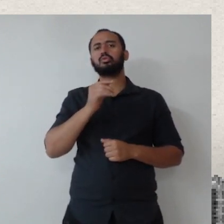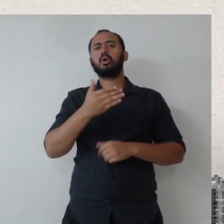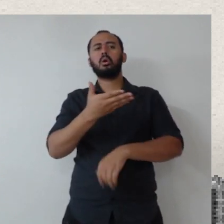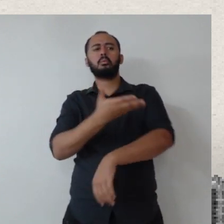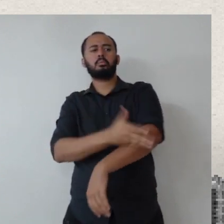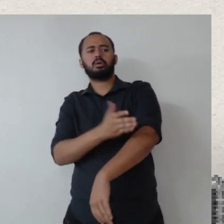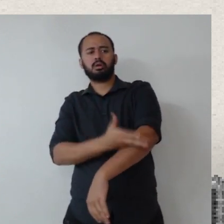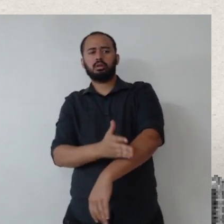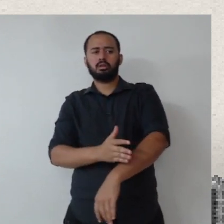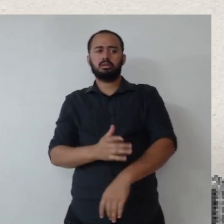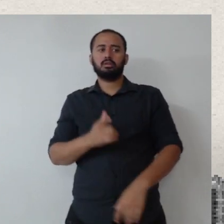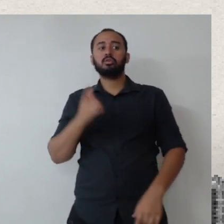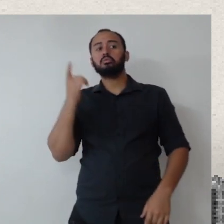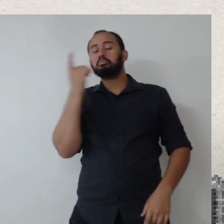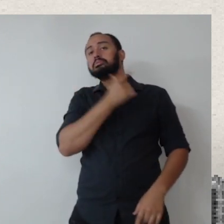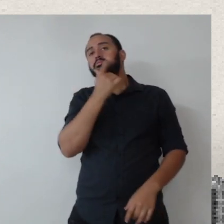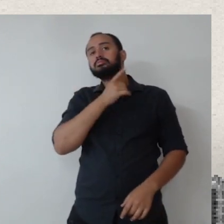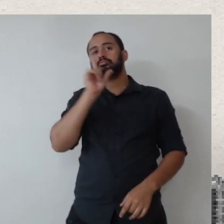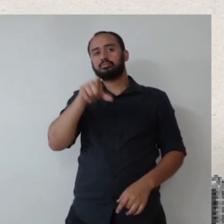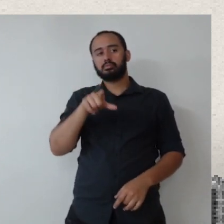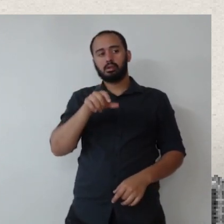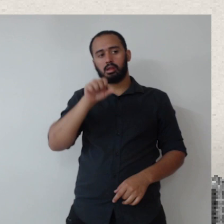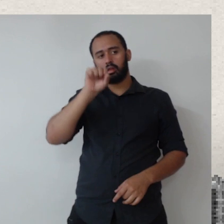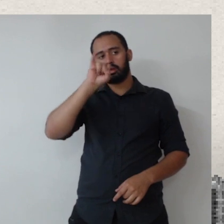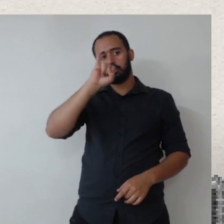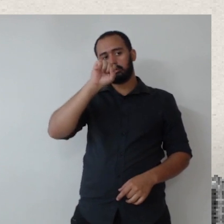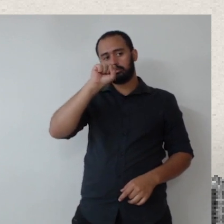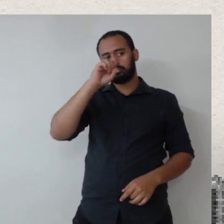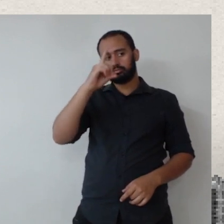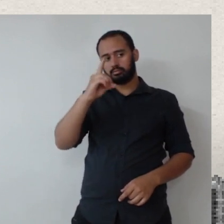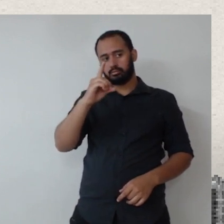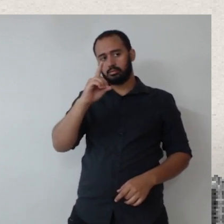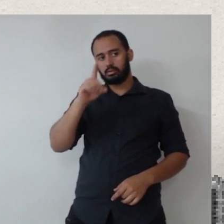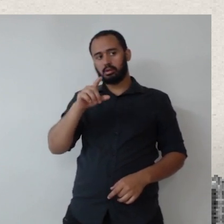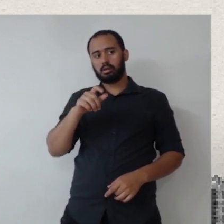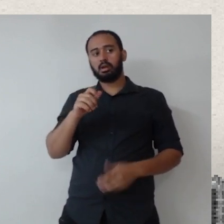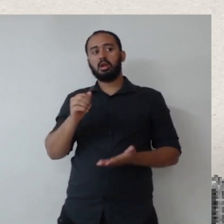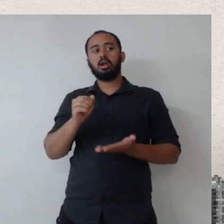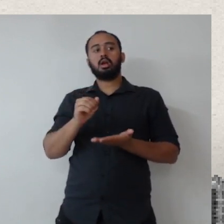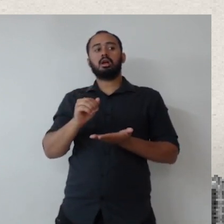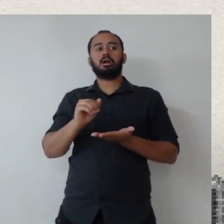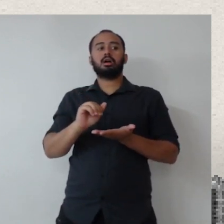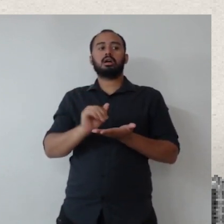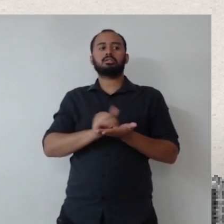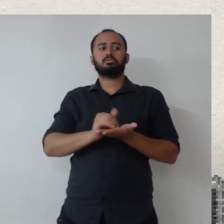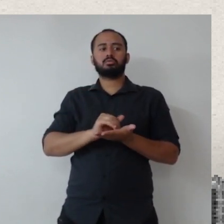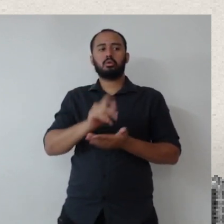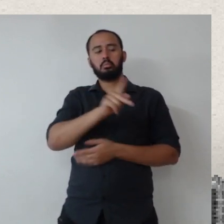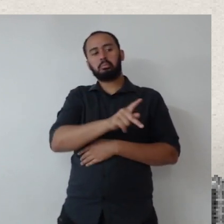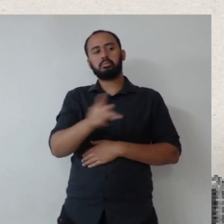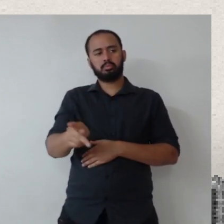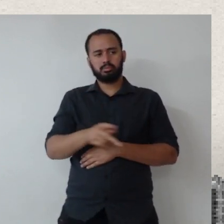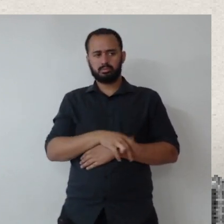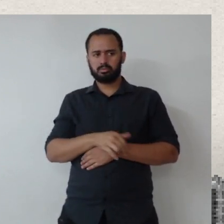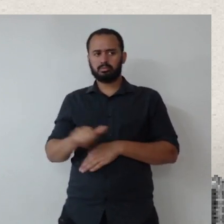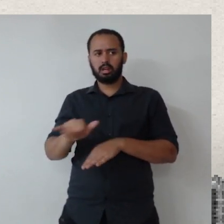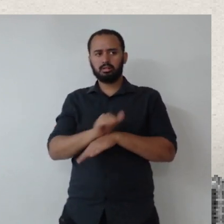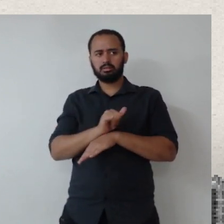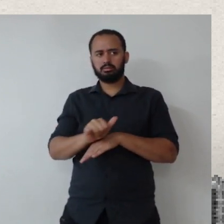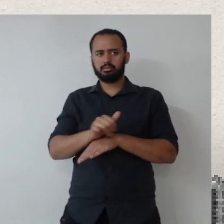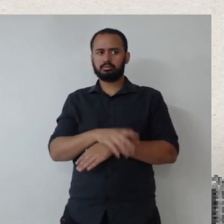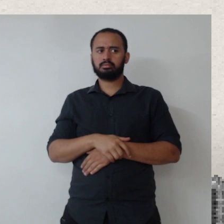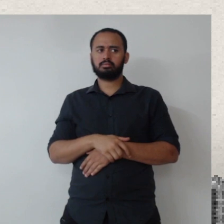de sucesso da ESG na administração pública? Acho que ele até apresentou ali da ANS, talvez além da ANS, se você